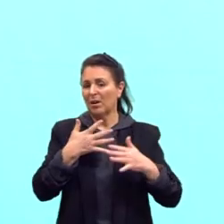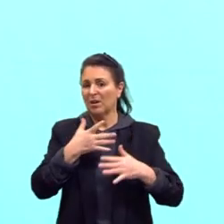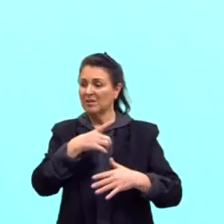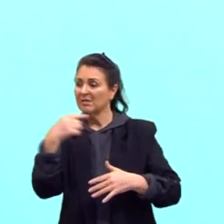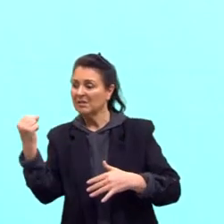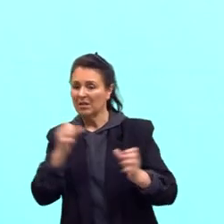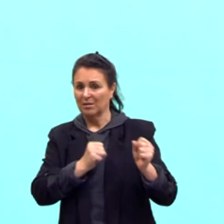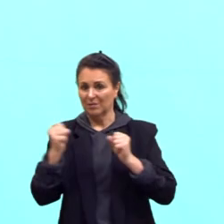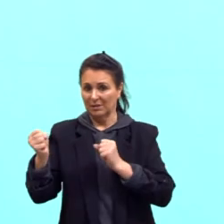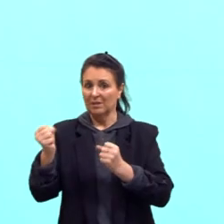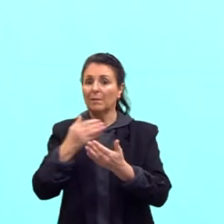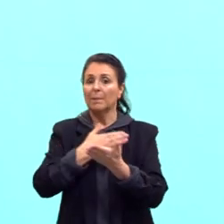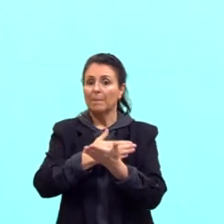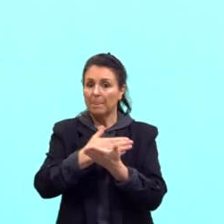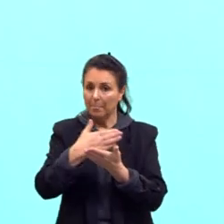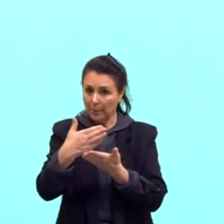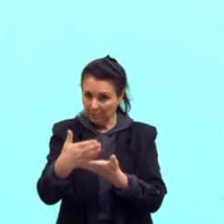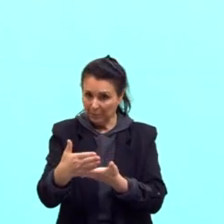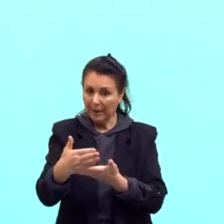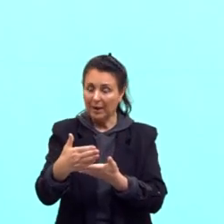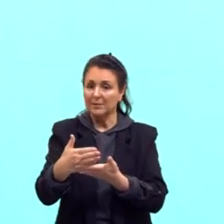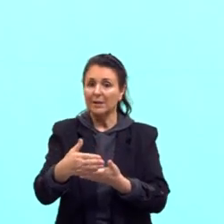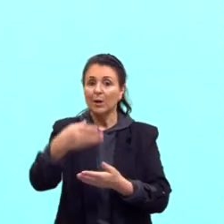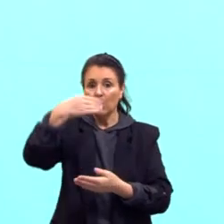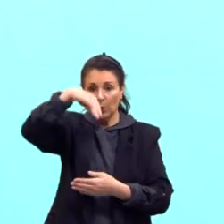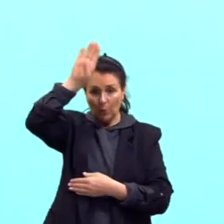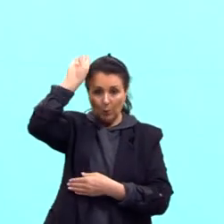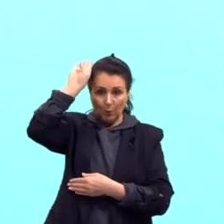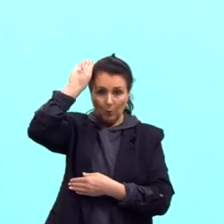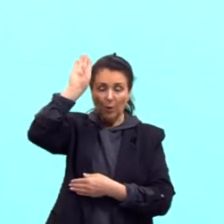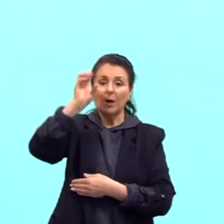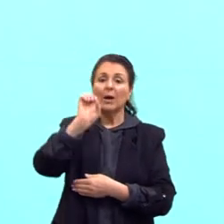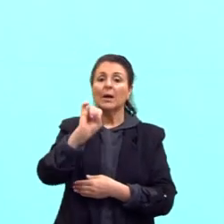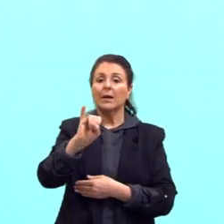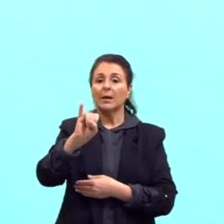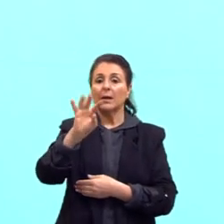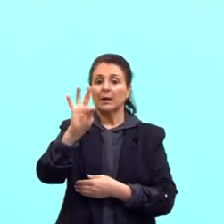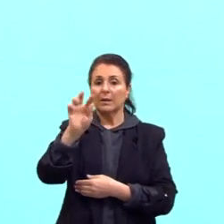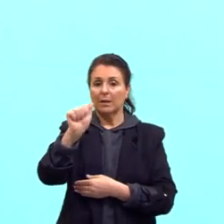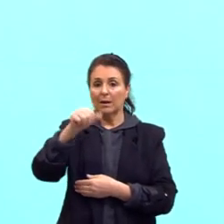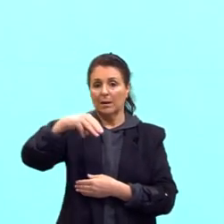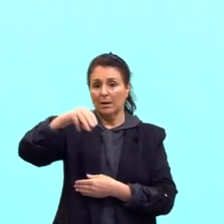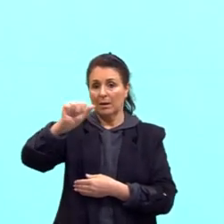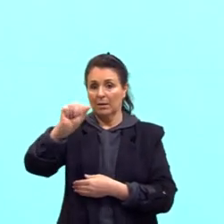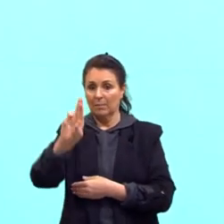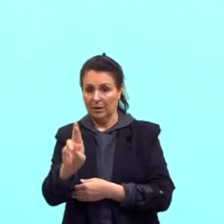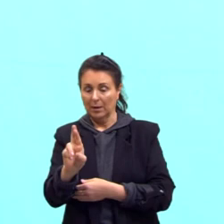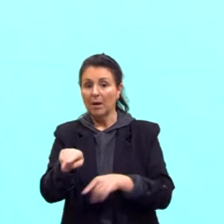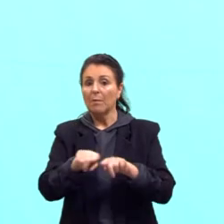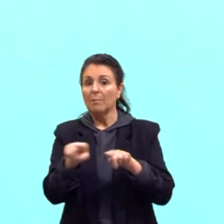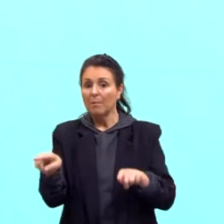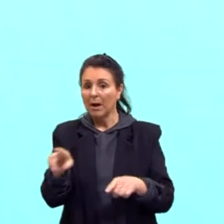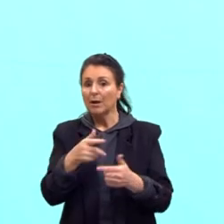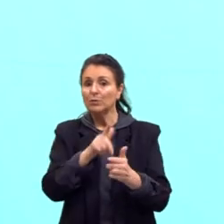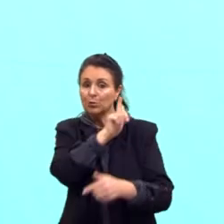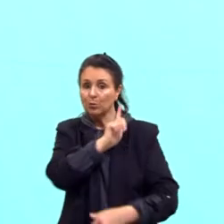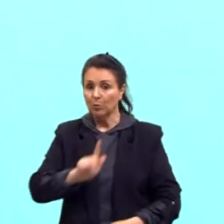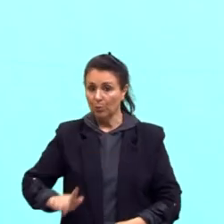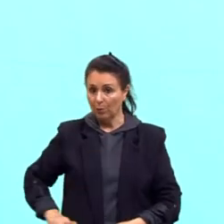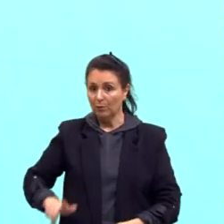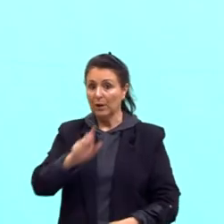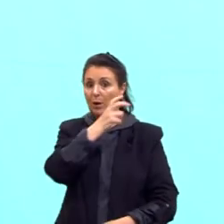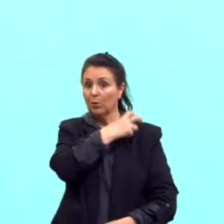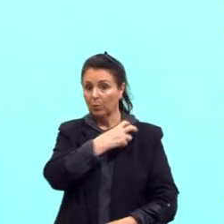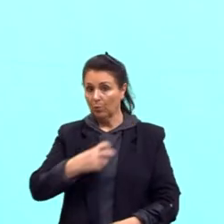poder e entra no lugar dele o Itamar. Mas, olha ali, durante o governo Collor, então, nós tivemos privatizações e confisco da